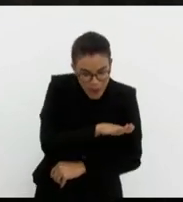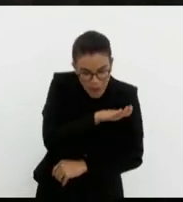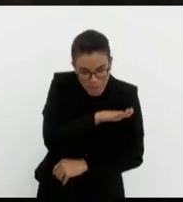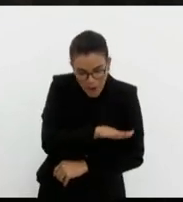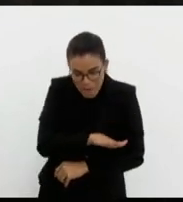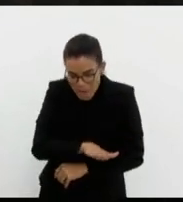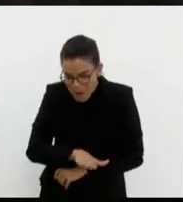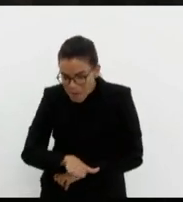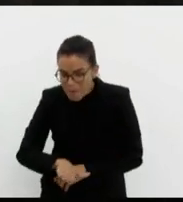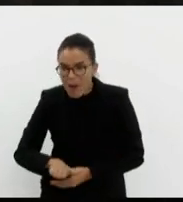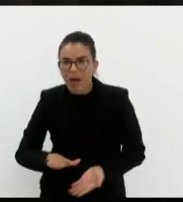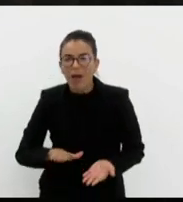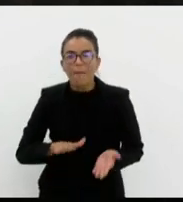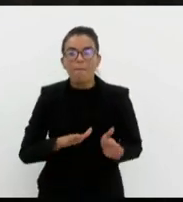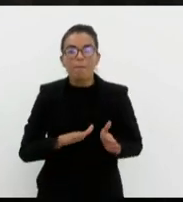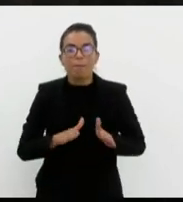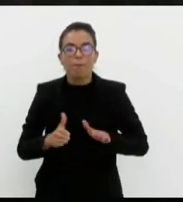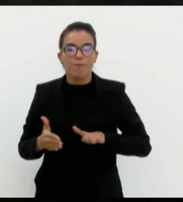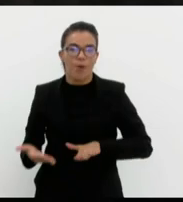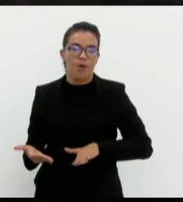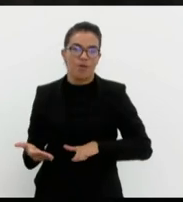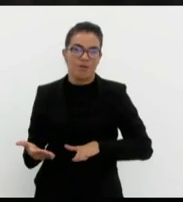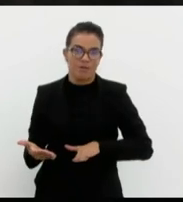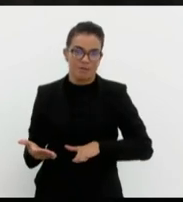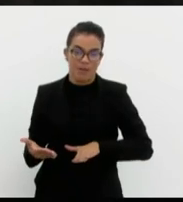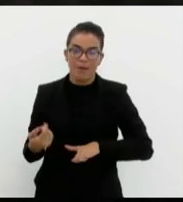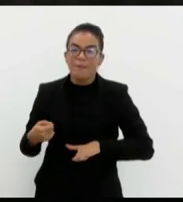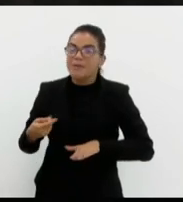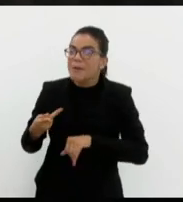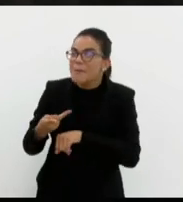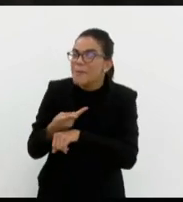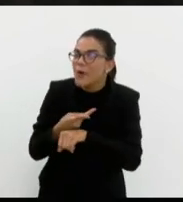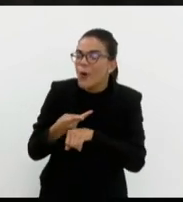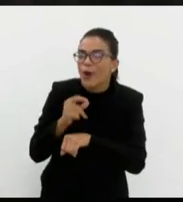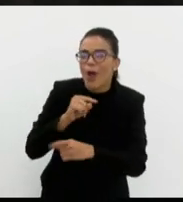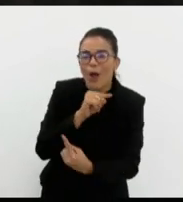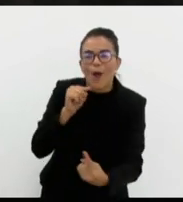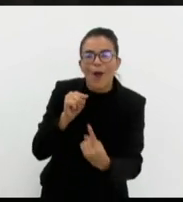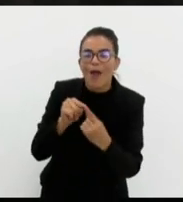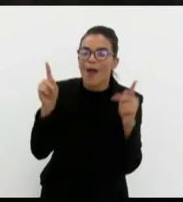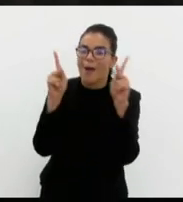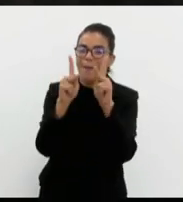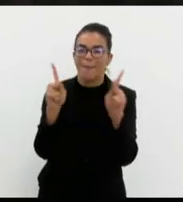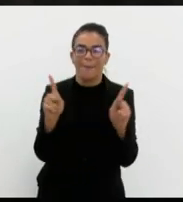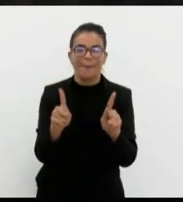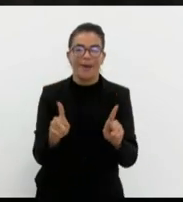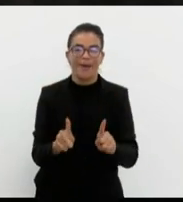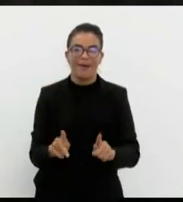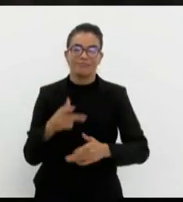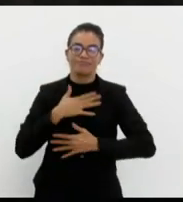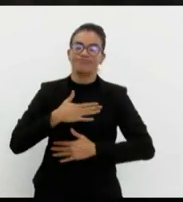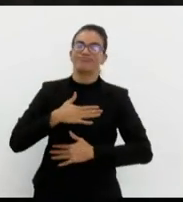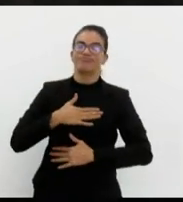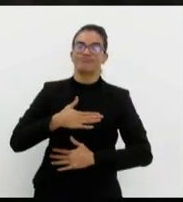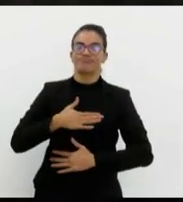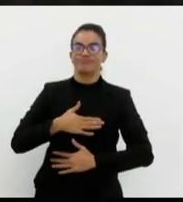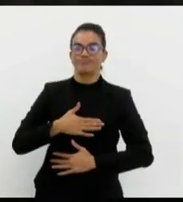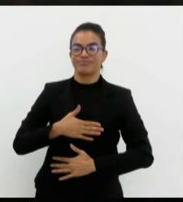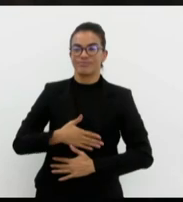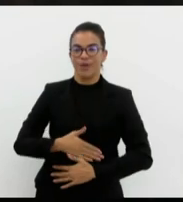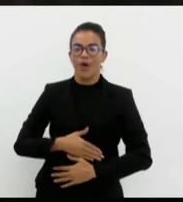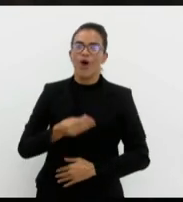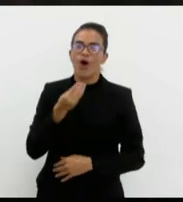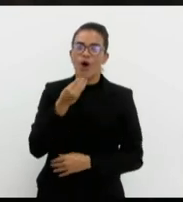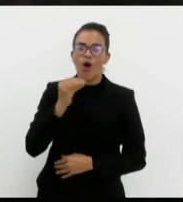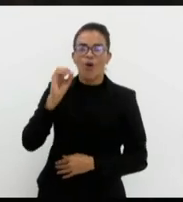mortas. Então, a gente tem que buscar a paz. Buscar a paz. Claro que, no Oriente